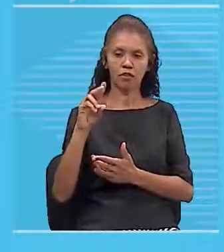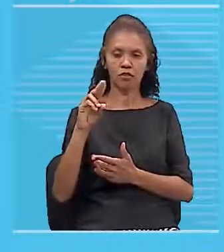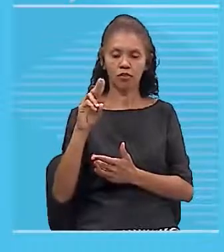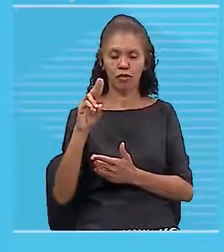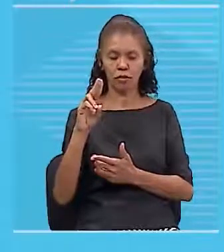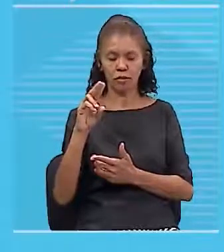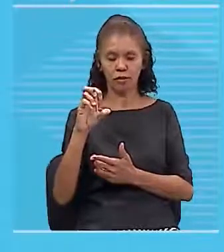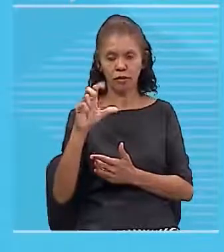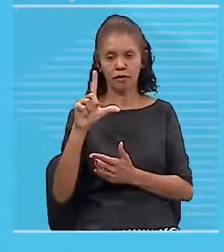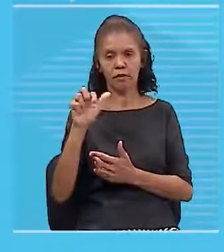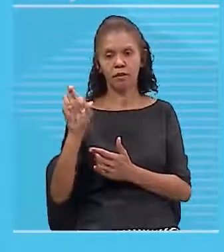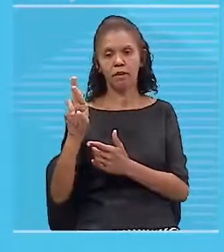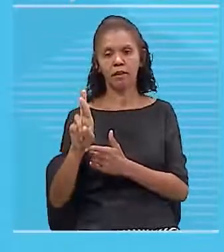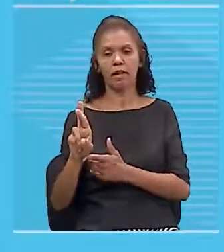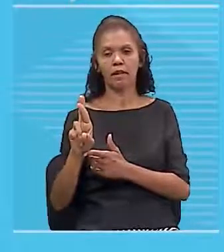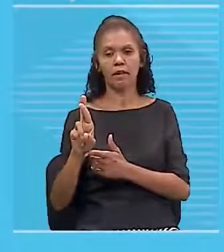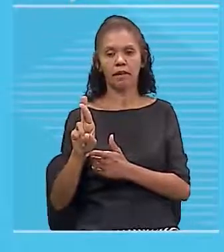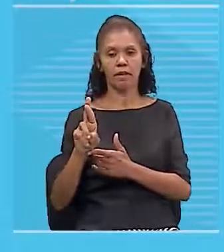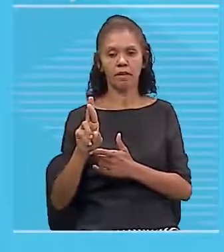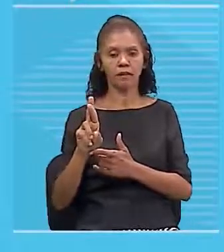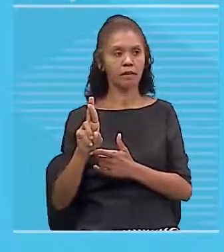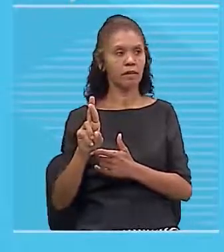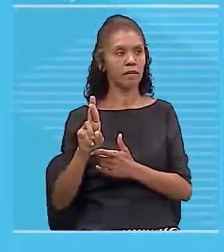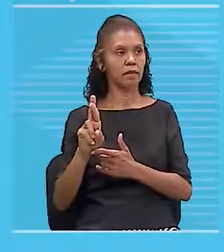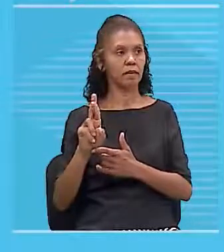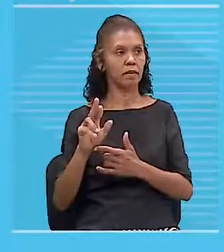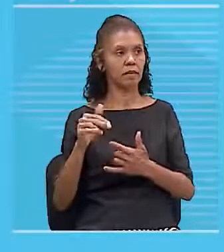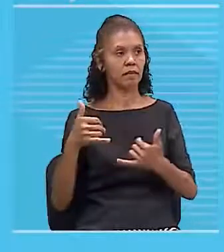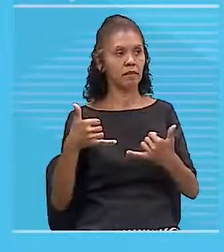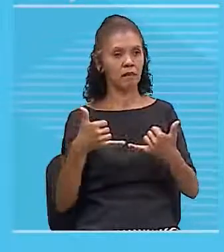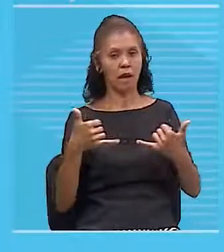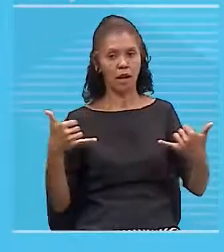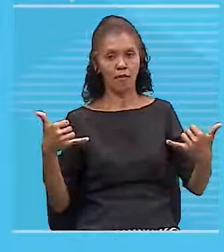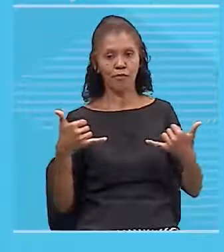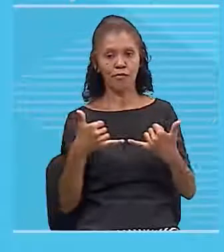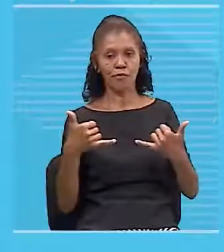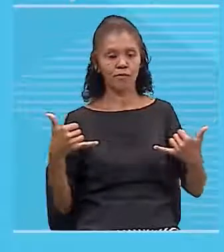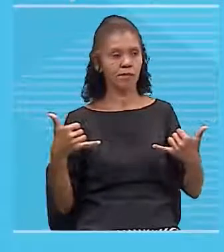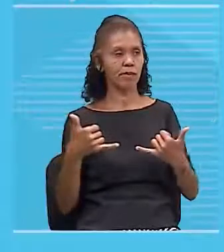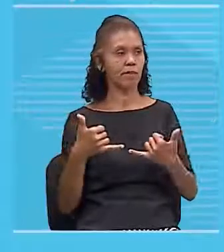tá bom? Sempre será perpendicular ao fio.